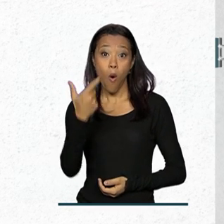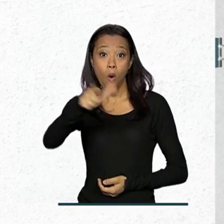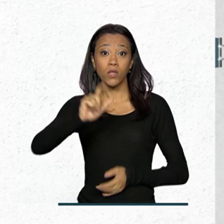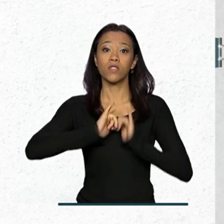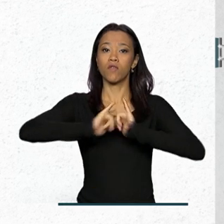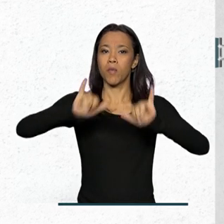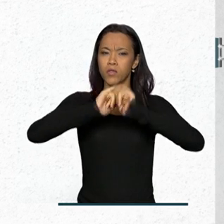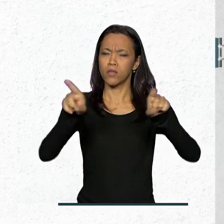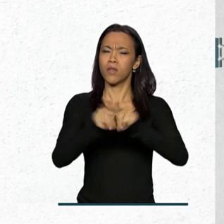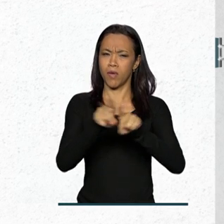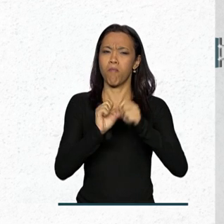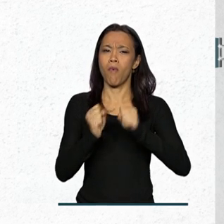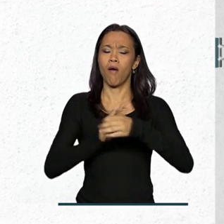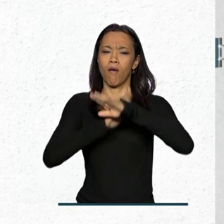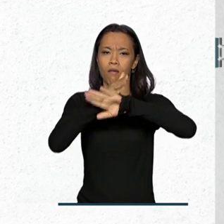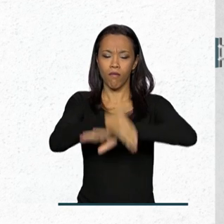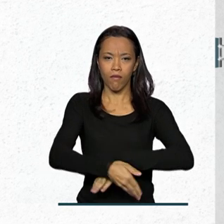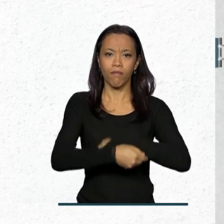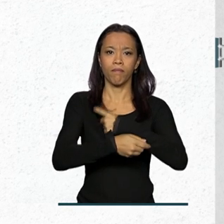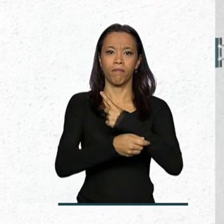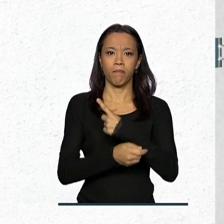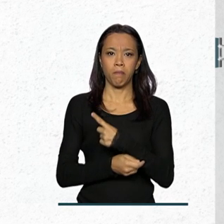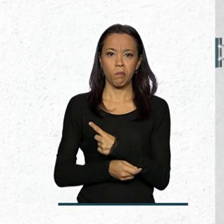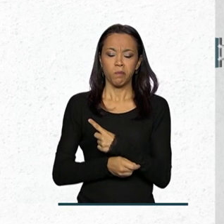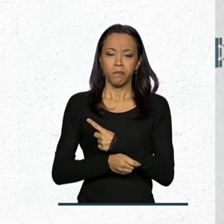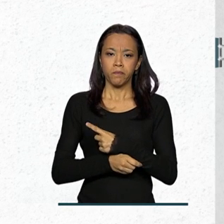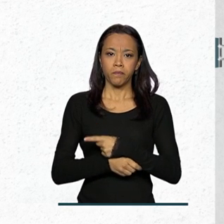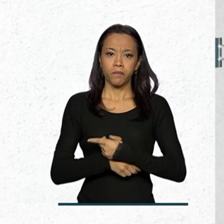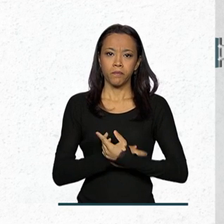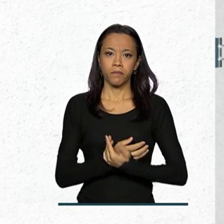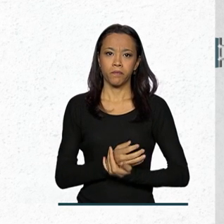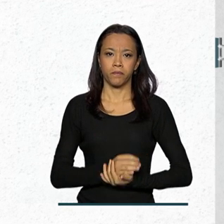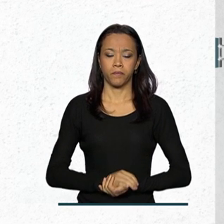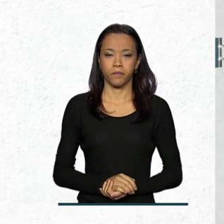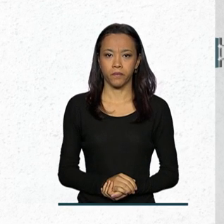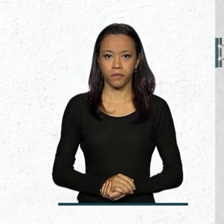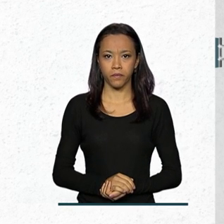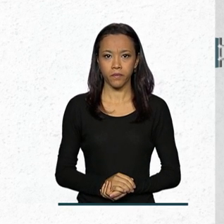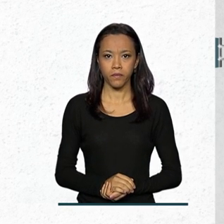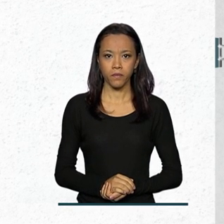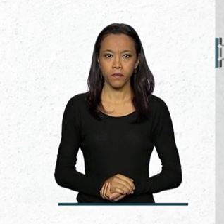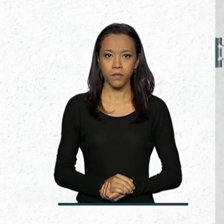informações em www.mec.gov.br.